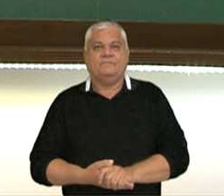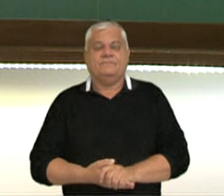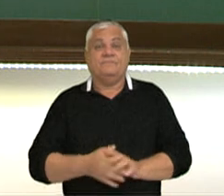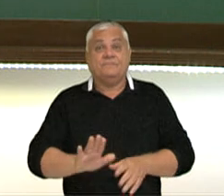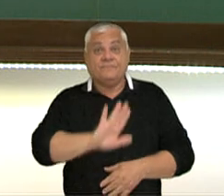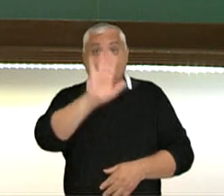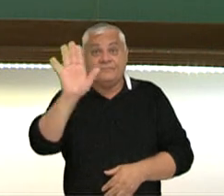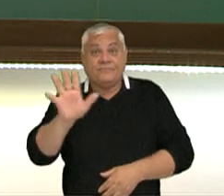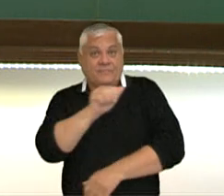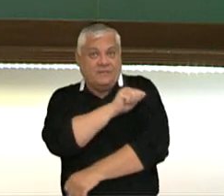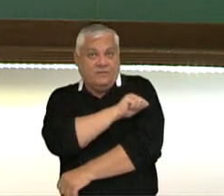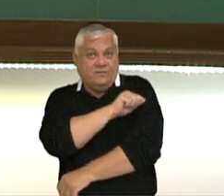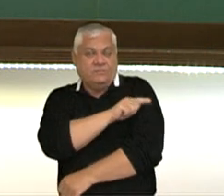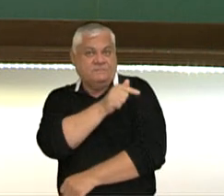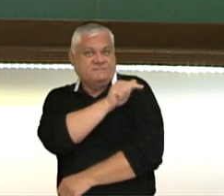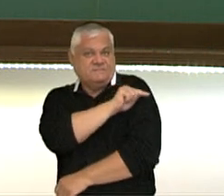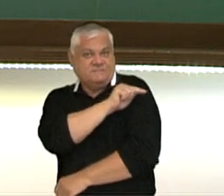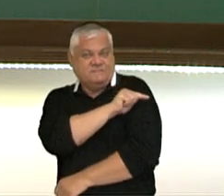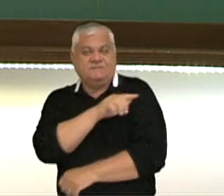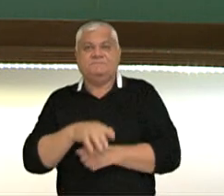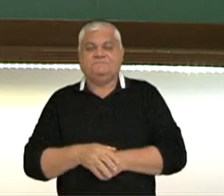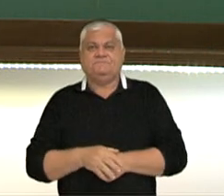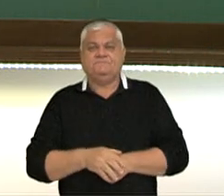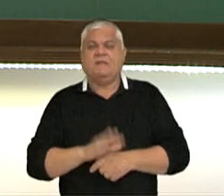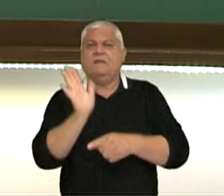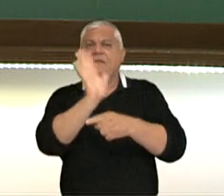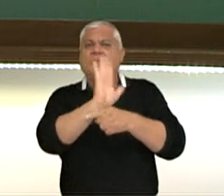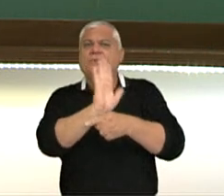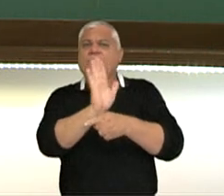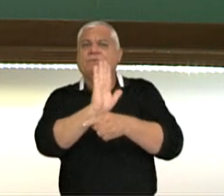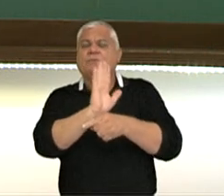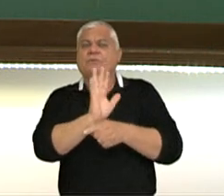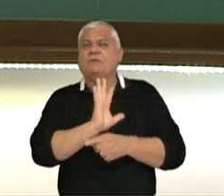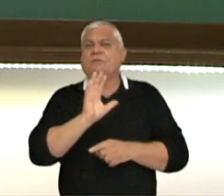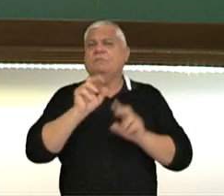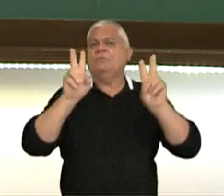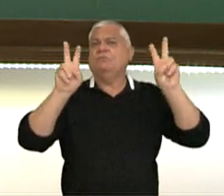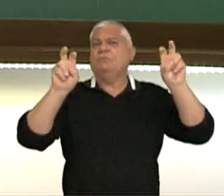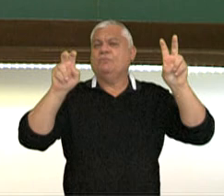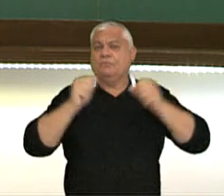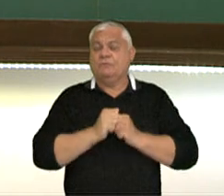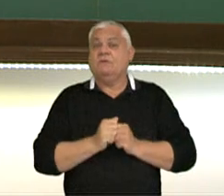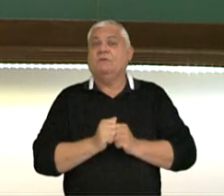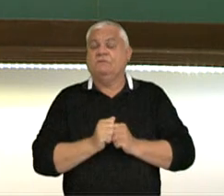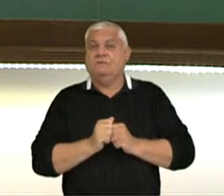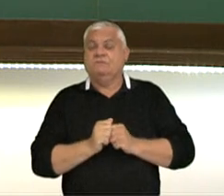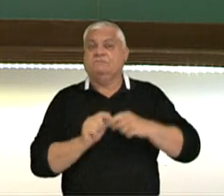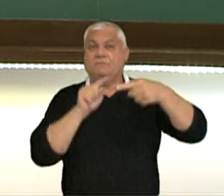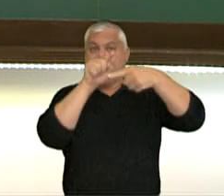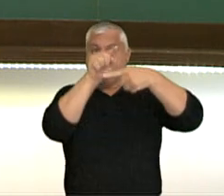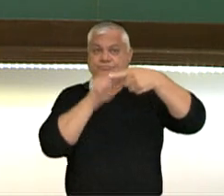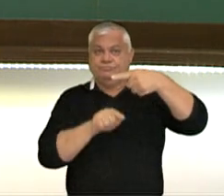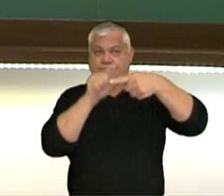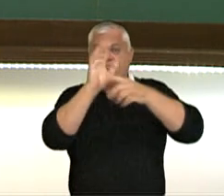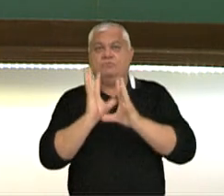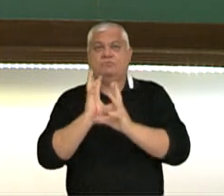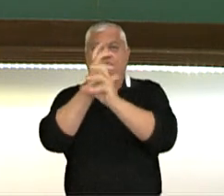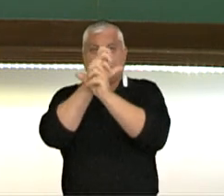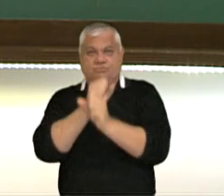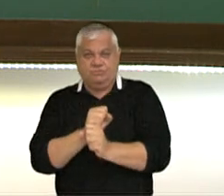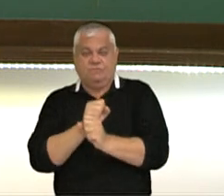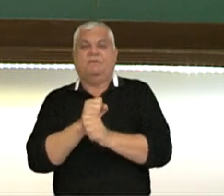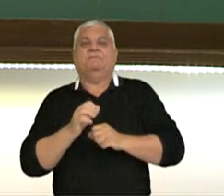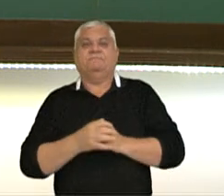Olá estudantes do sétimo ano! Neste vídeo vamos falar sobre a adição algébrica dos números